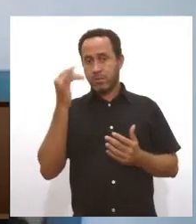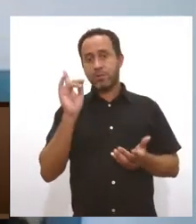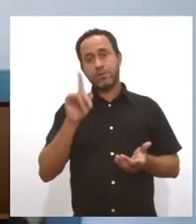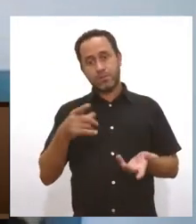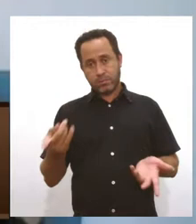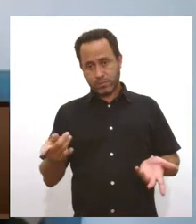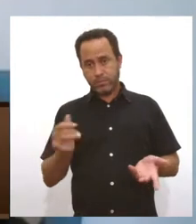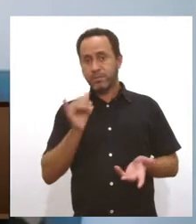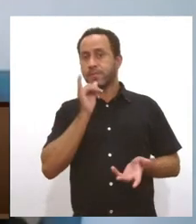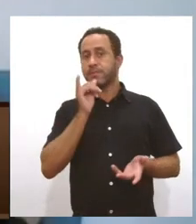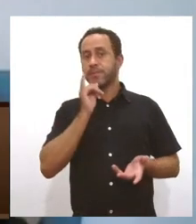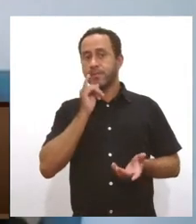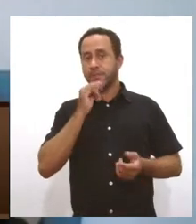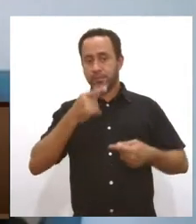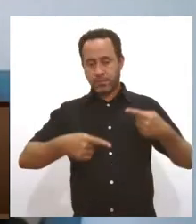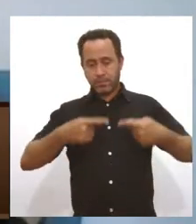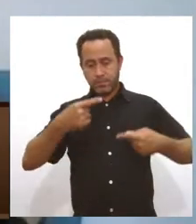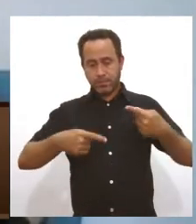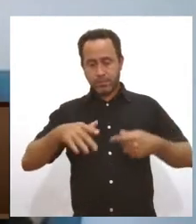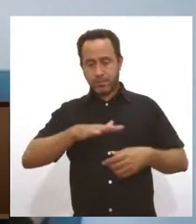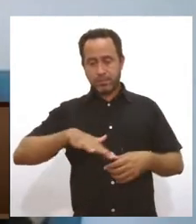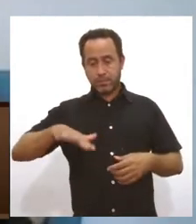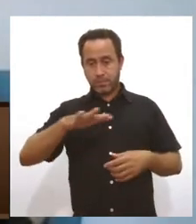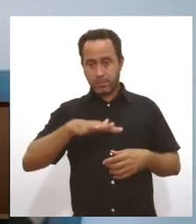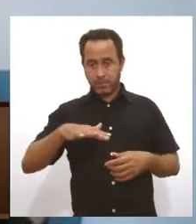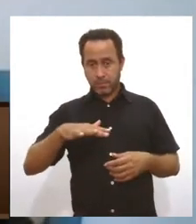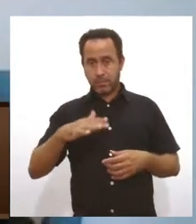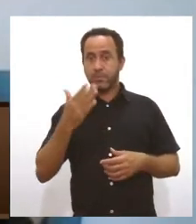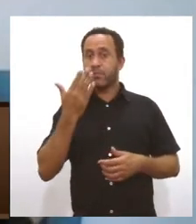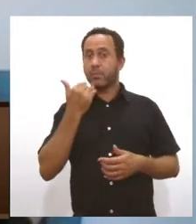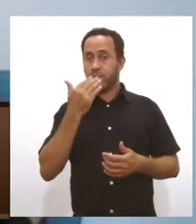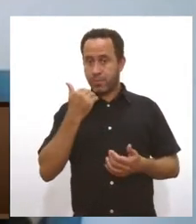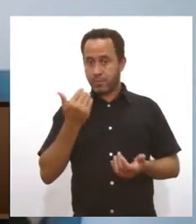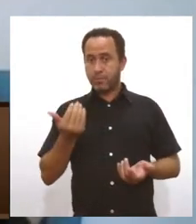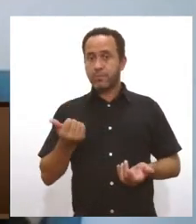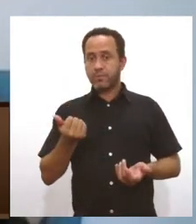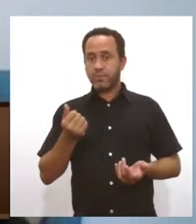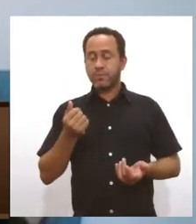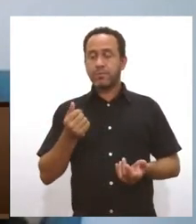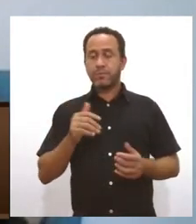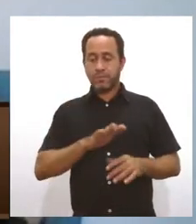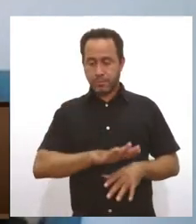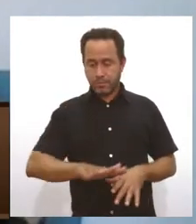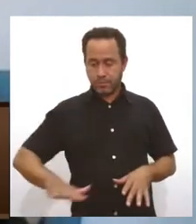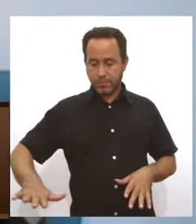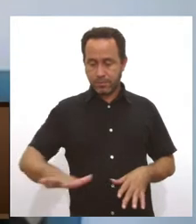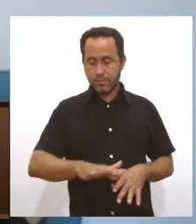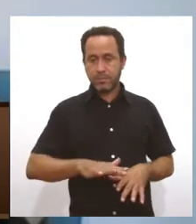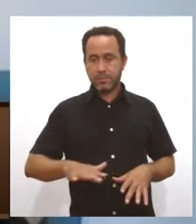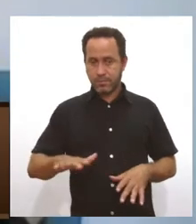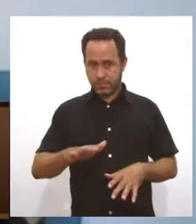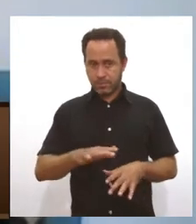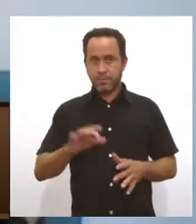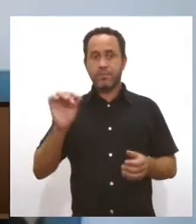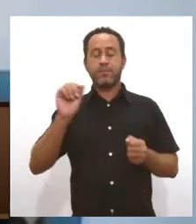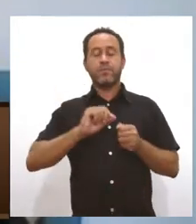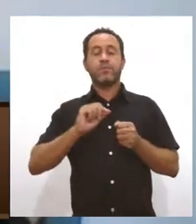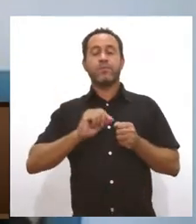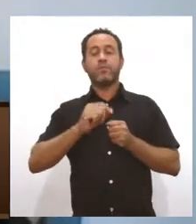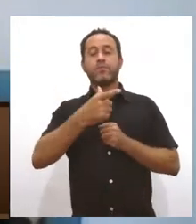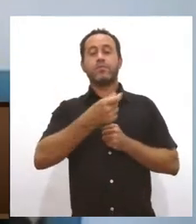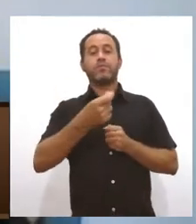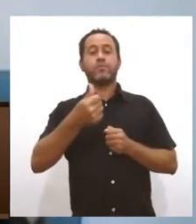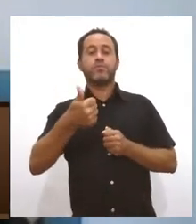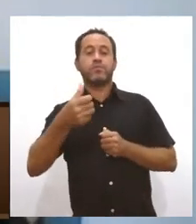exemplo da Política Nacional de Resíduos Sólidos. A gente pode observar que a Política Nacional, ela foi estabelecida em 2010